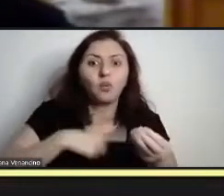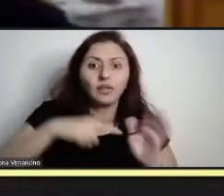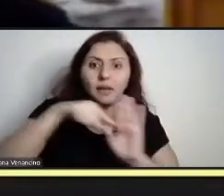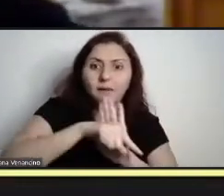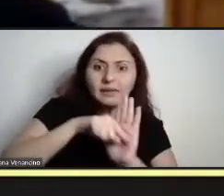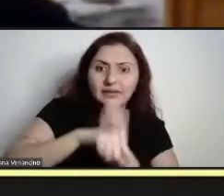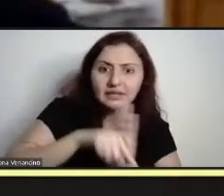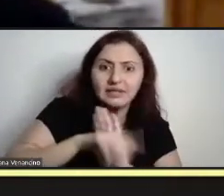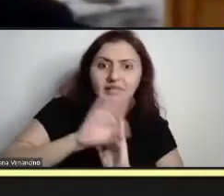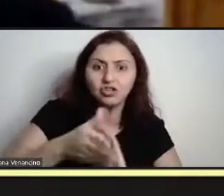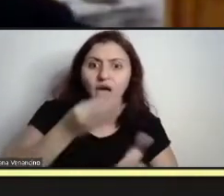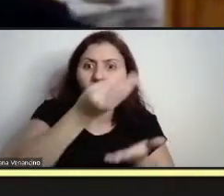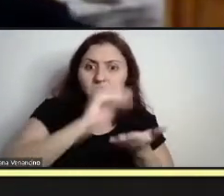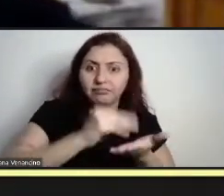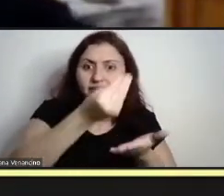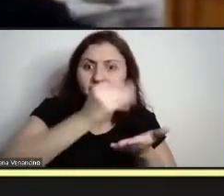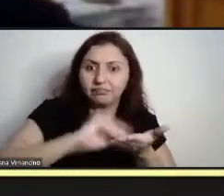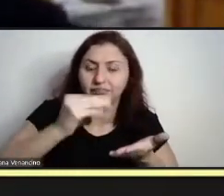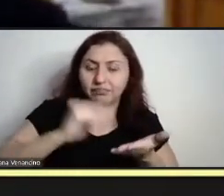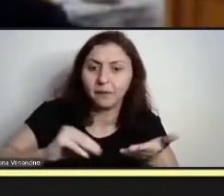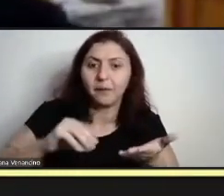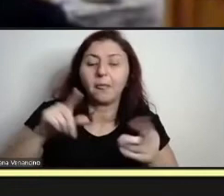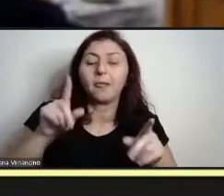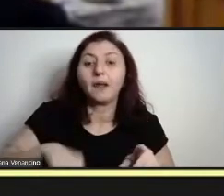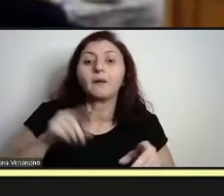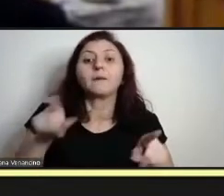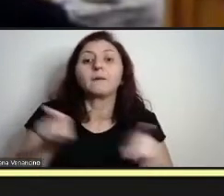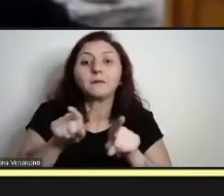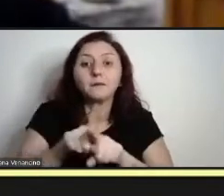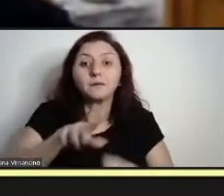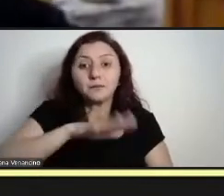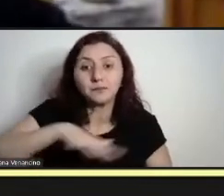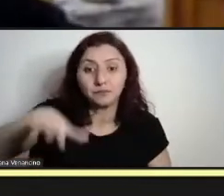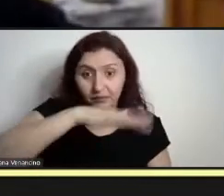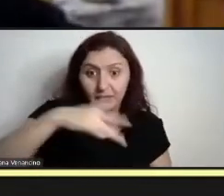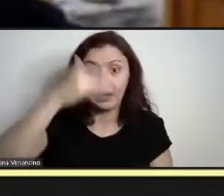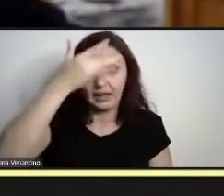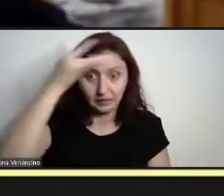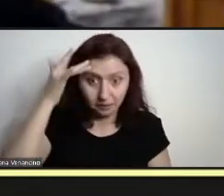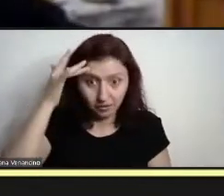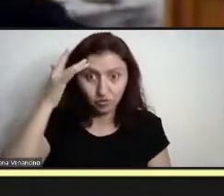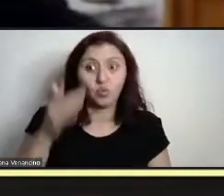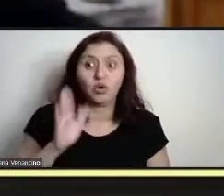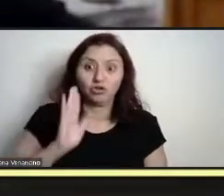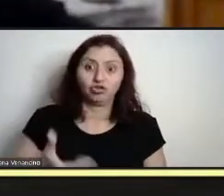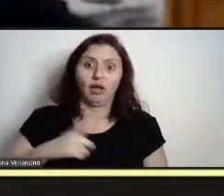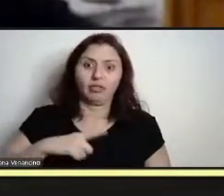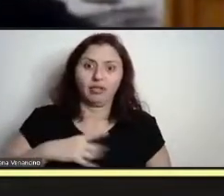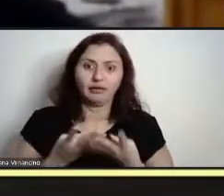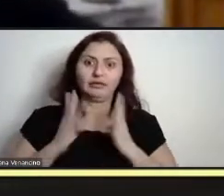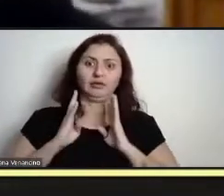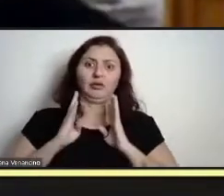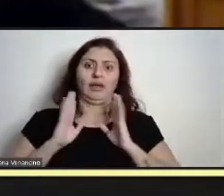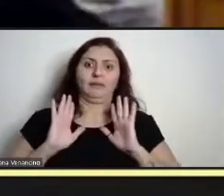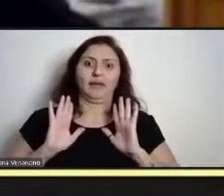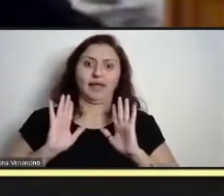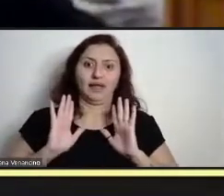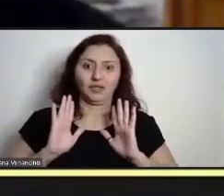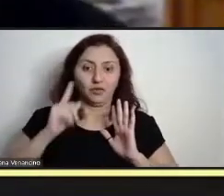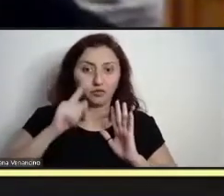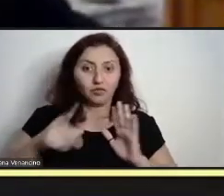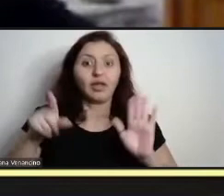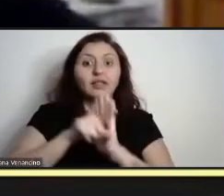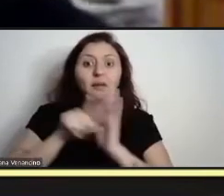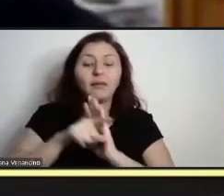organizadas, inclusive, com as pessoas que estão em condição de isolamento, porque, inclusive, do ponto de vista das estatísticas